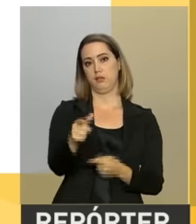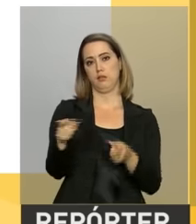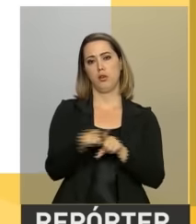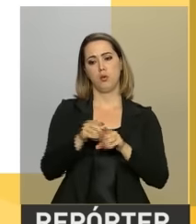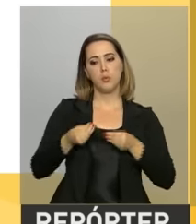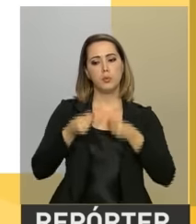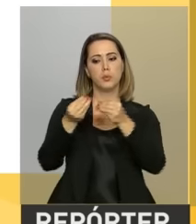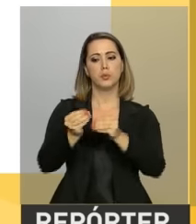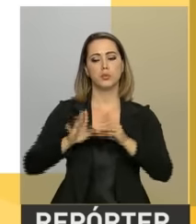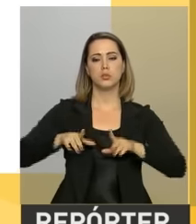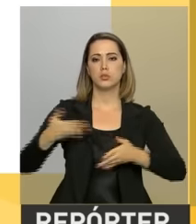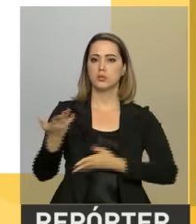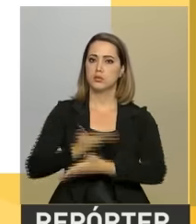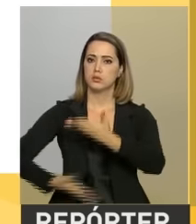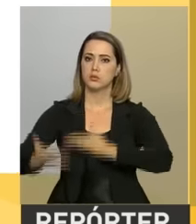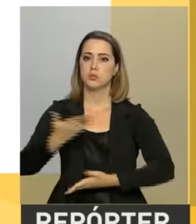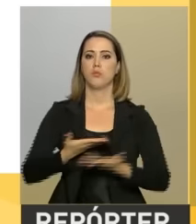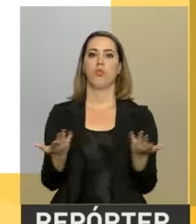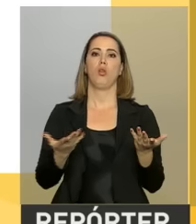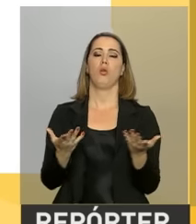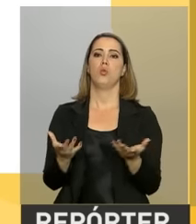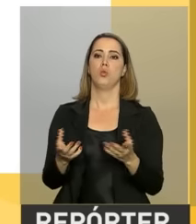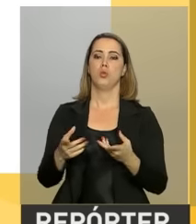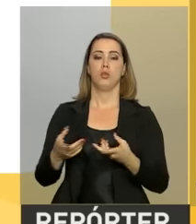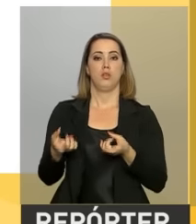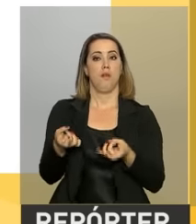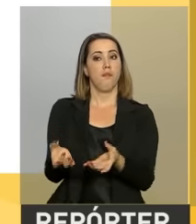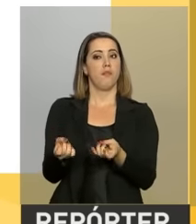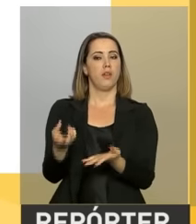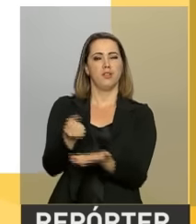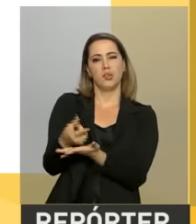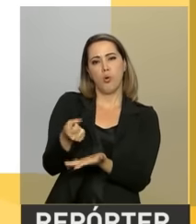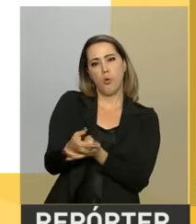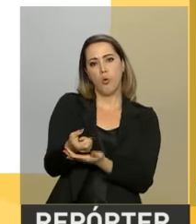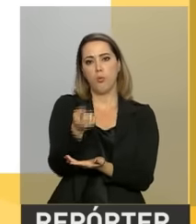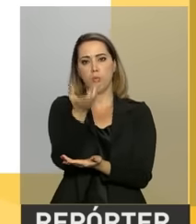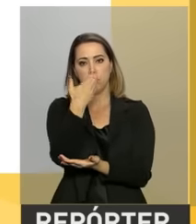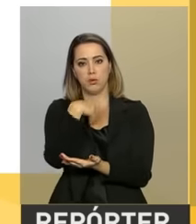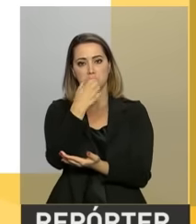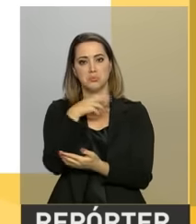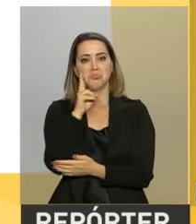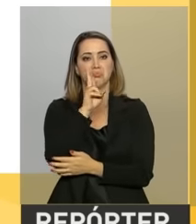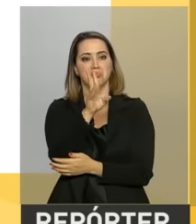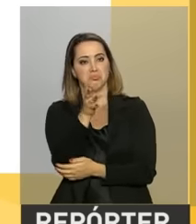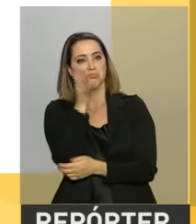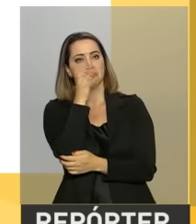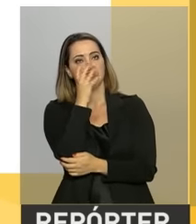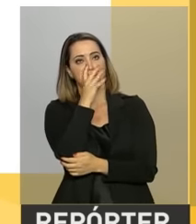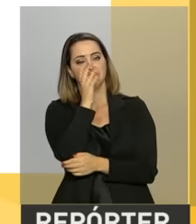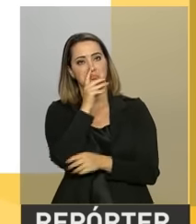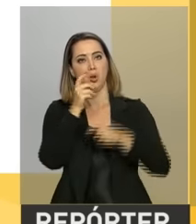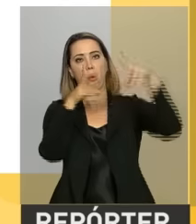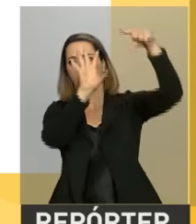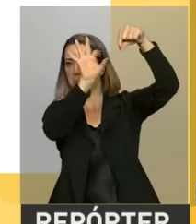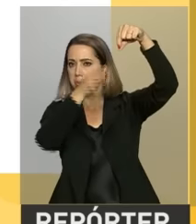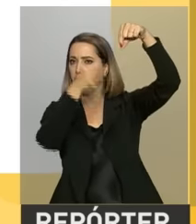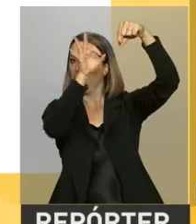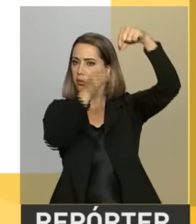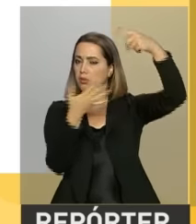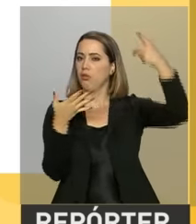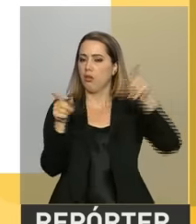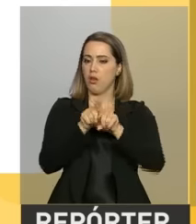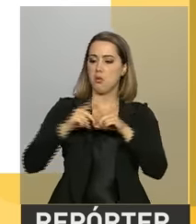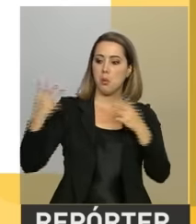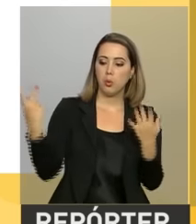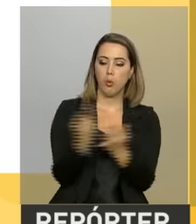brasileiro, no mercado mundial de frutas. Confesso a vocês que fiquei muito bem impressionado com o que vi, a produtividade, a forma profissional